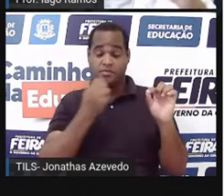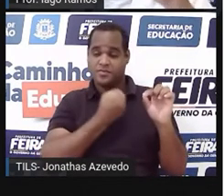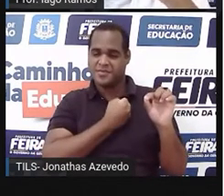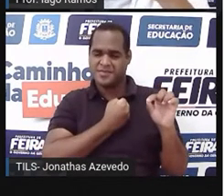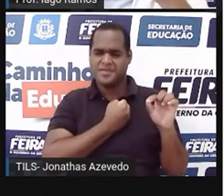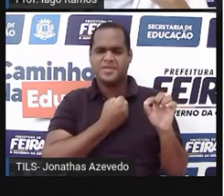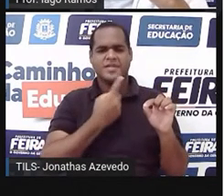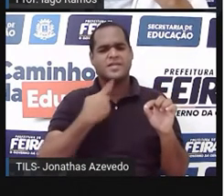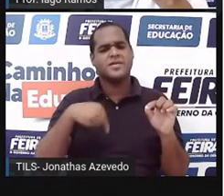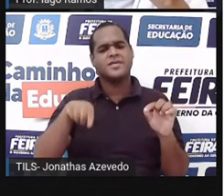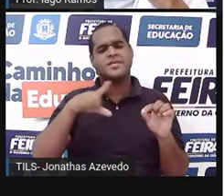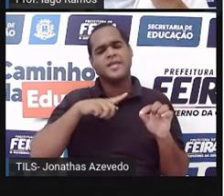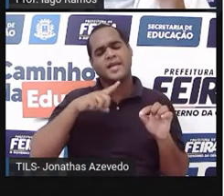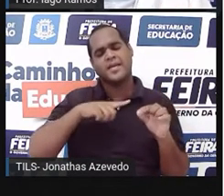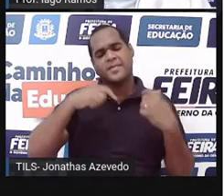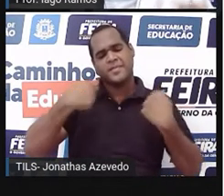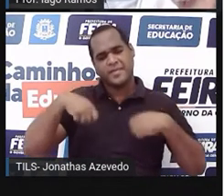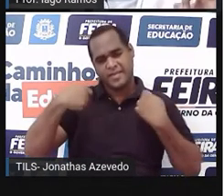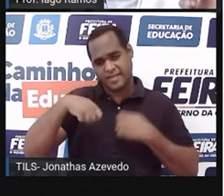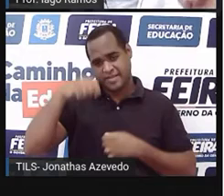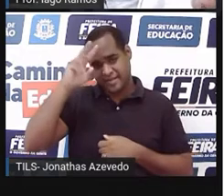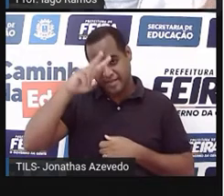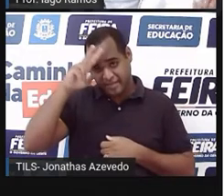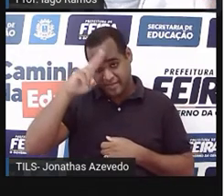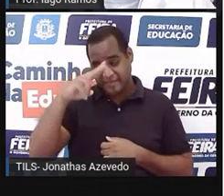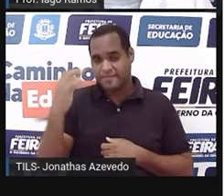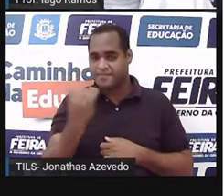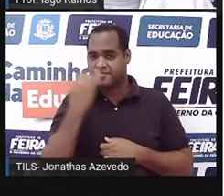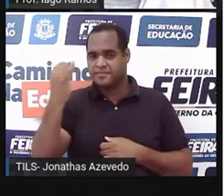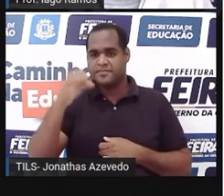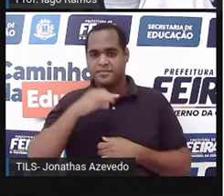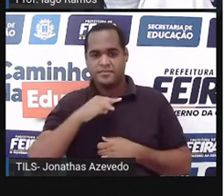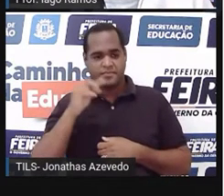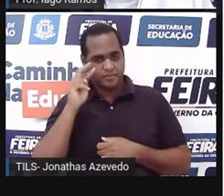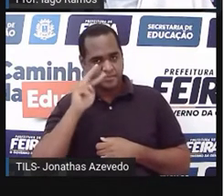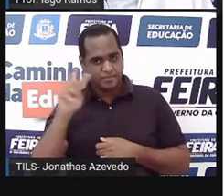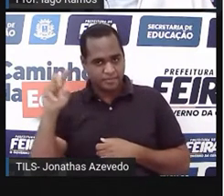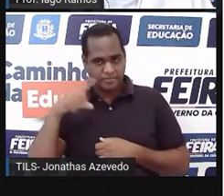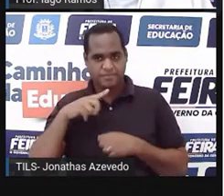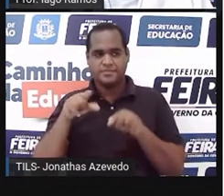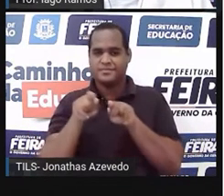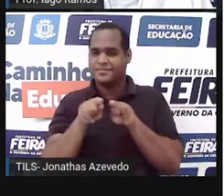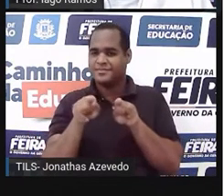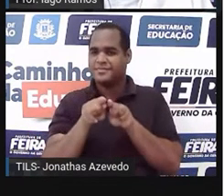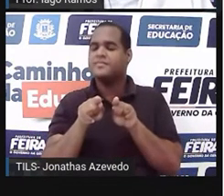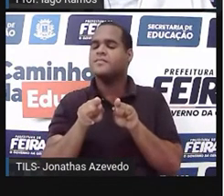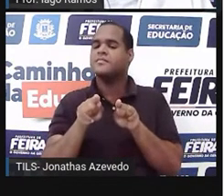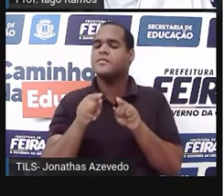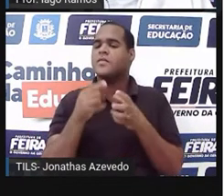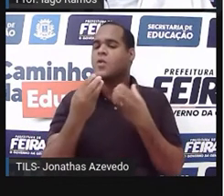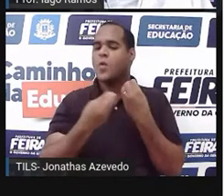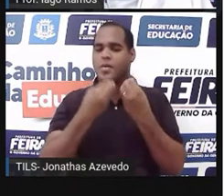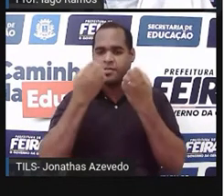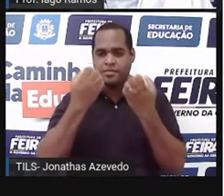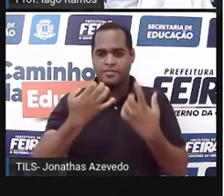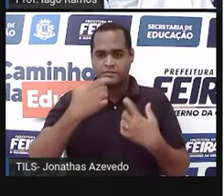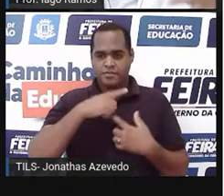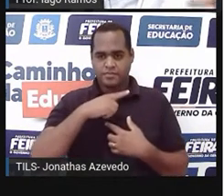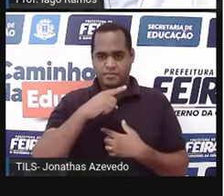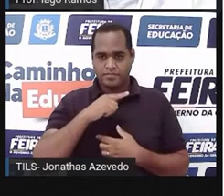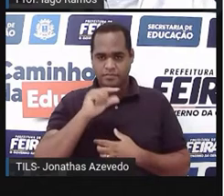a gente precisa lembrar de uma coisa, olha, que a gente já viu também, tá? É como a gente encontrar